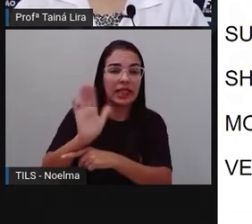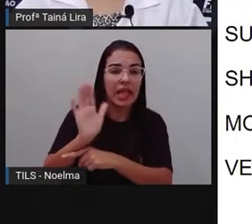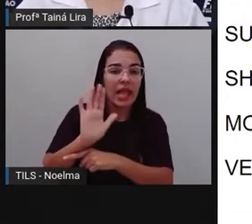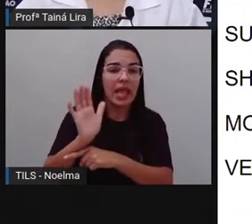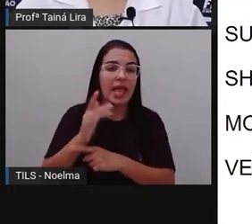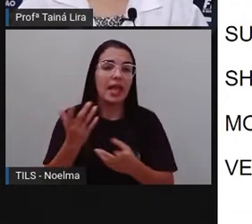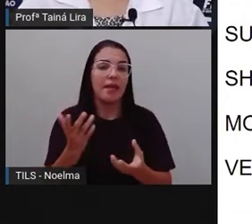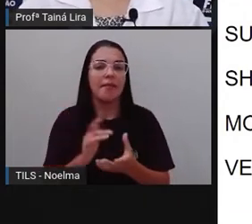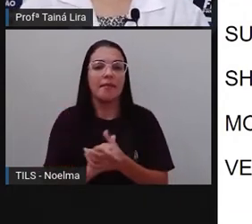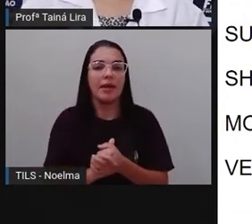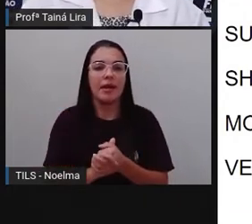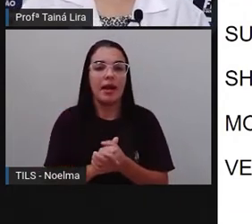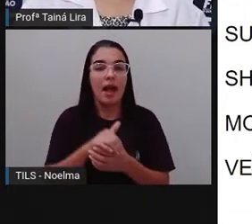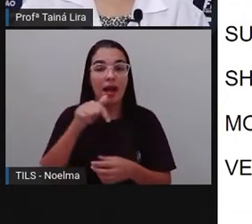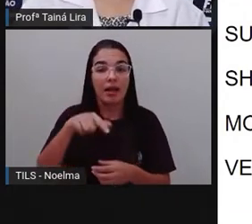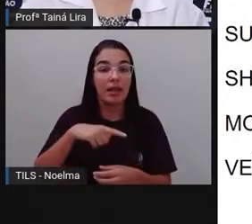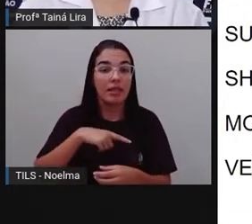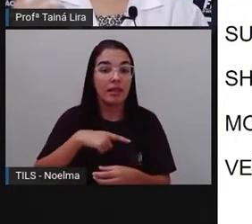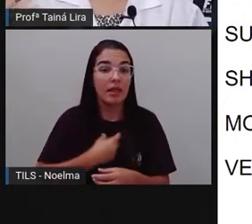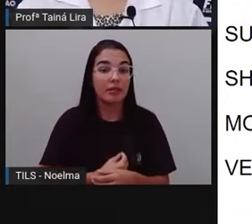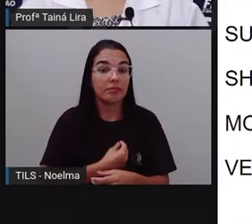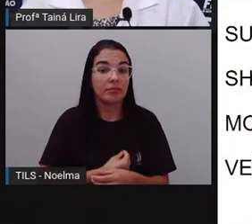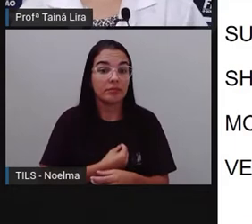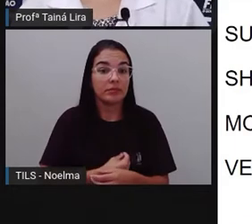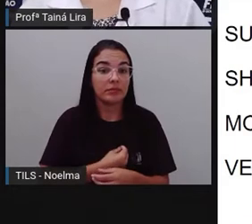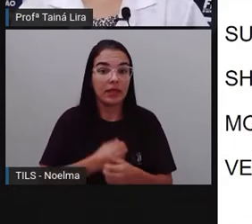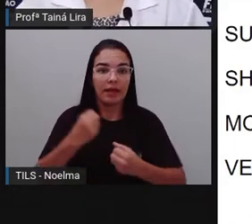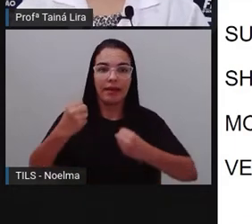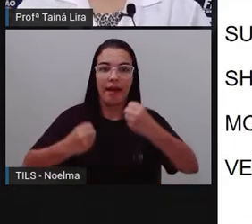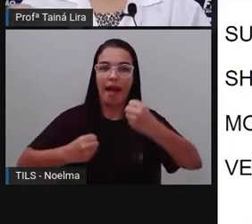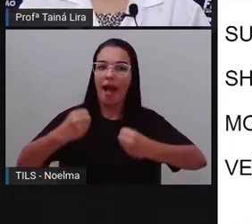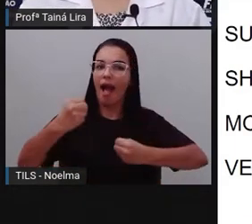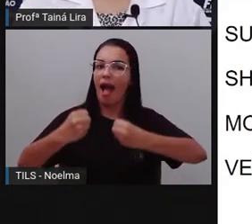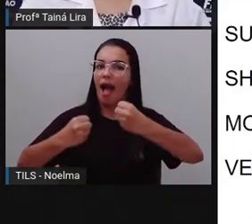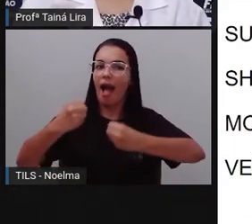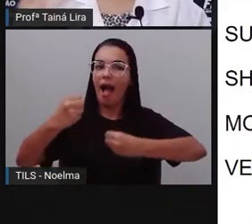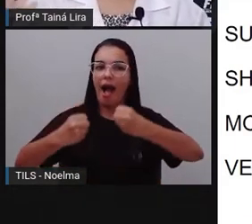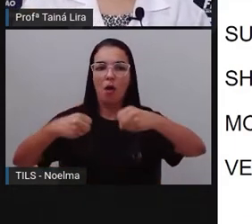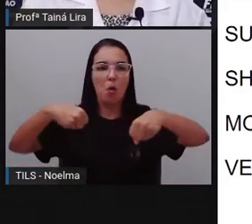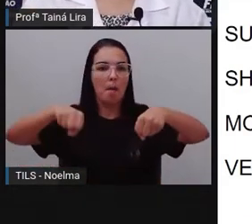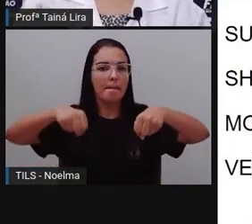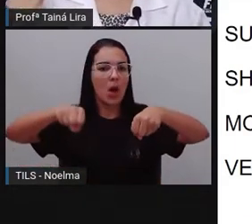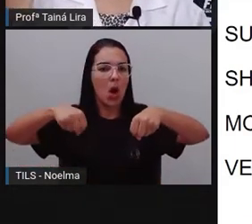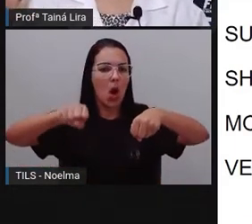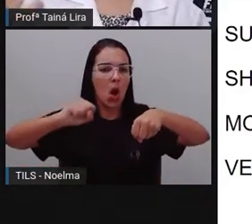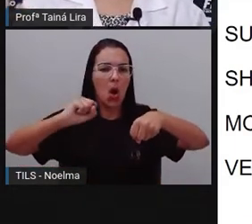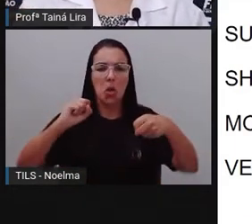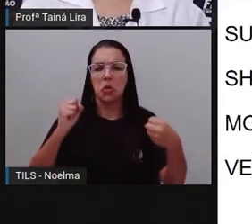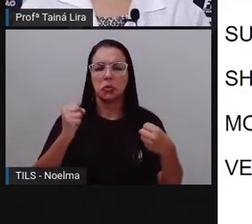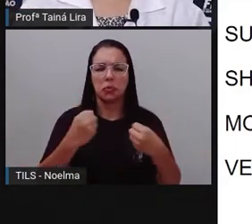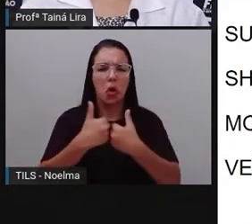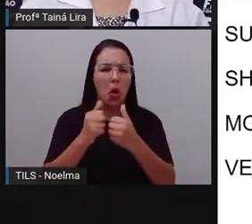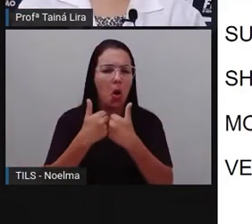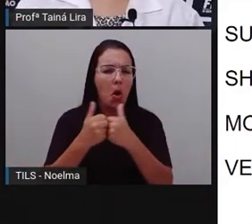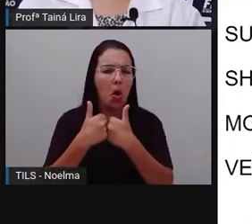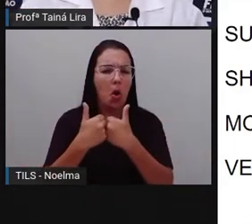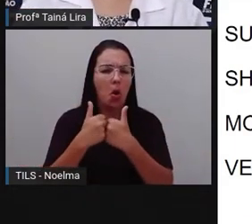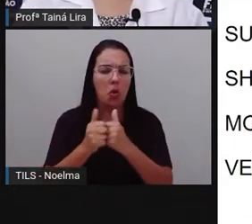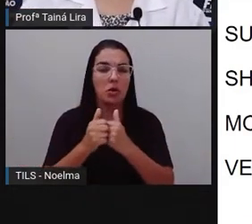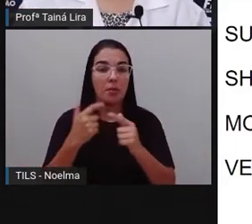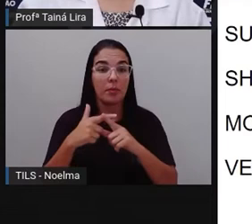Aqui também há a presença maior de veículos. Então, os centros urbanos, onde a população urbana